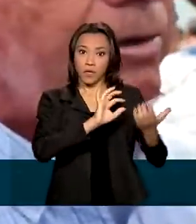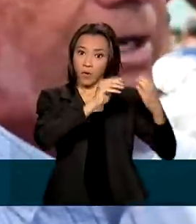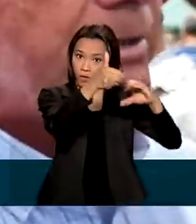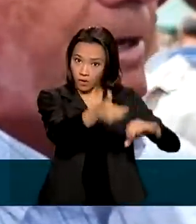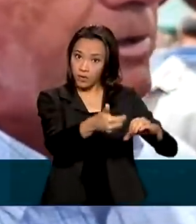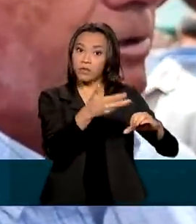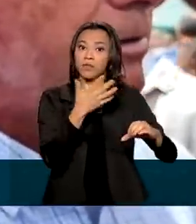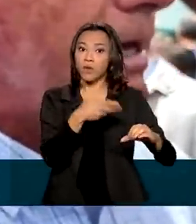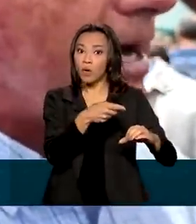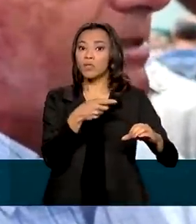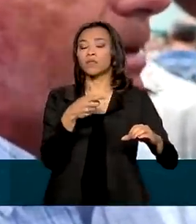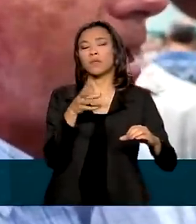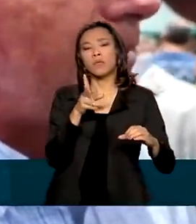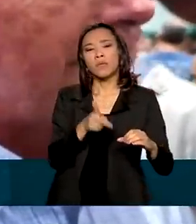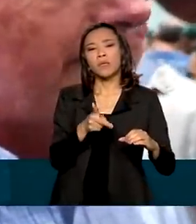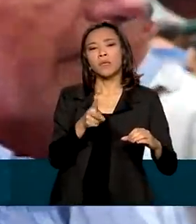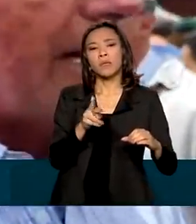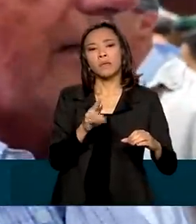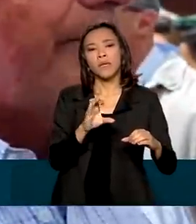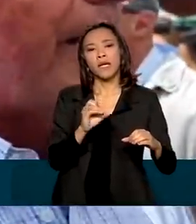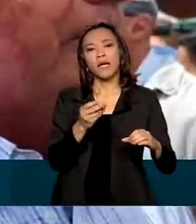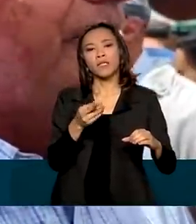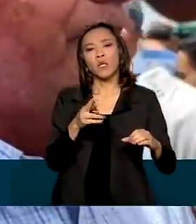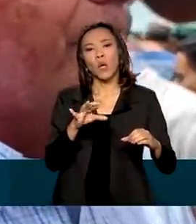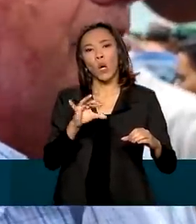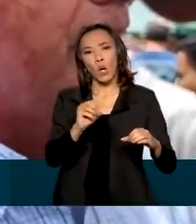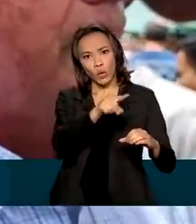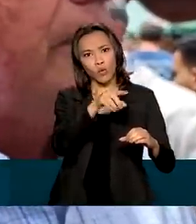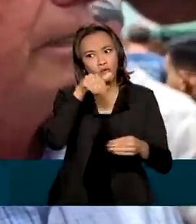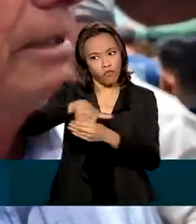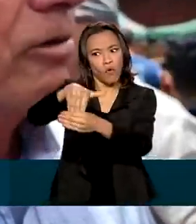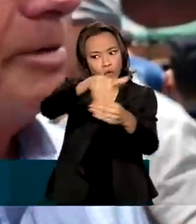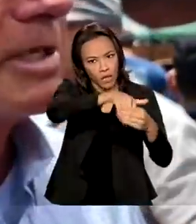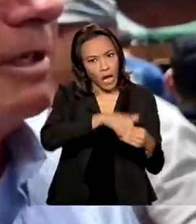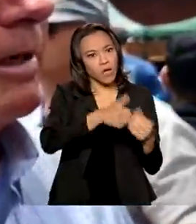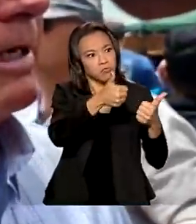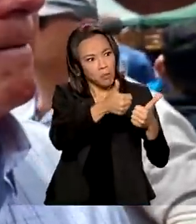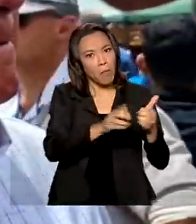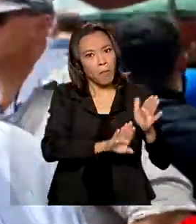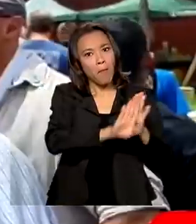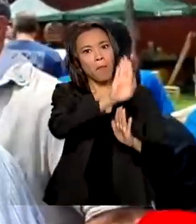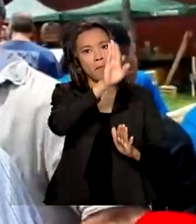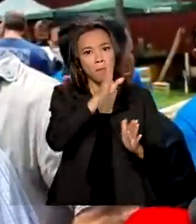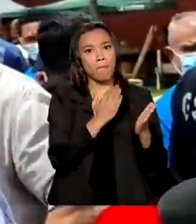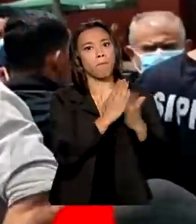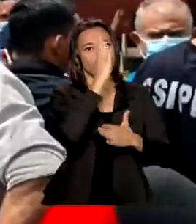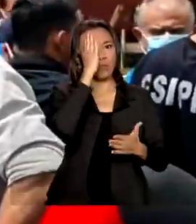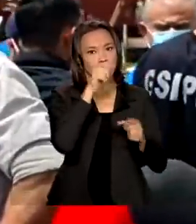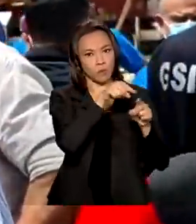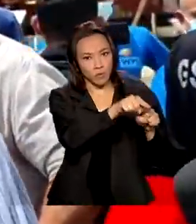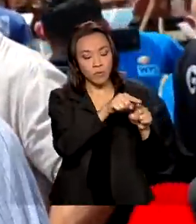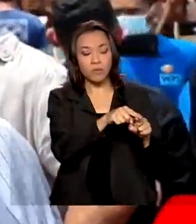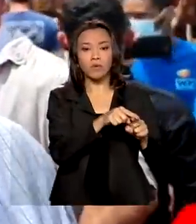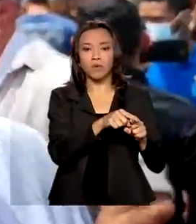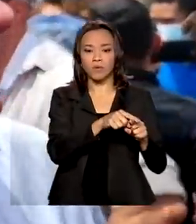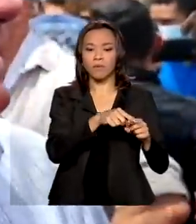dos precatórios, que passou com uma larga margem de votos. Na comissão, a semana